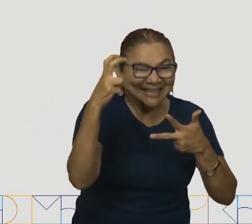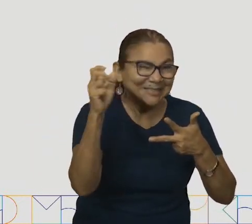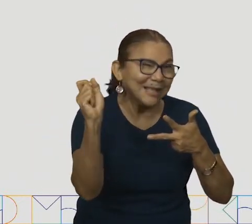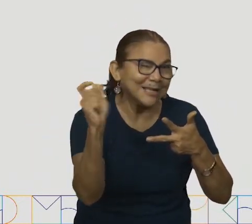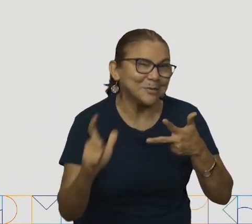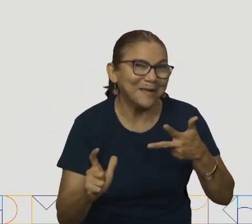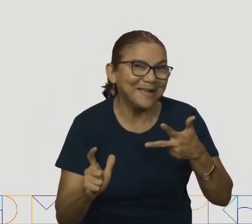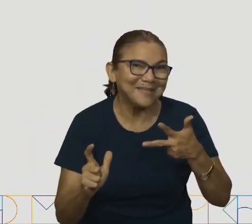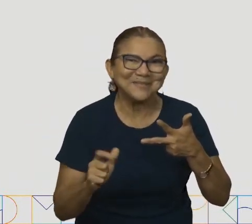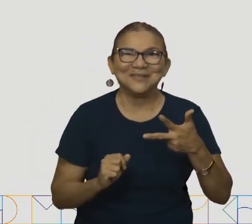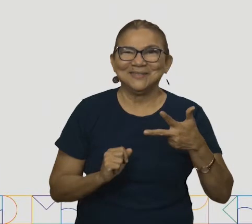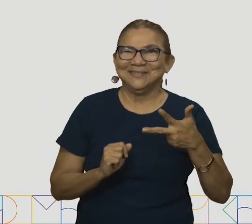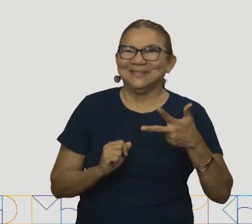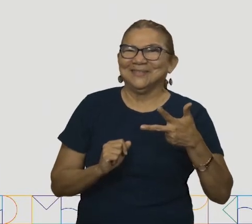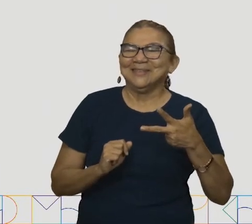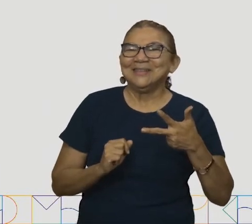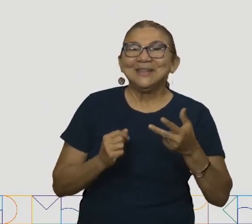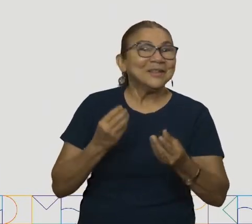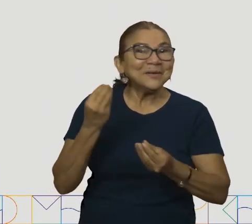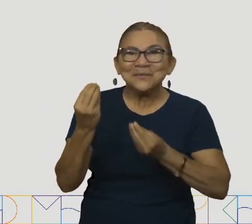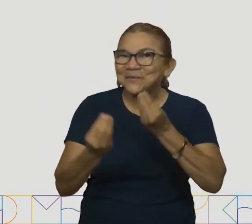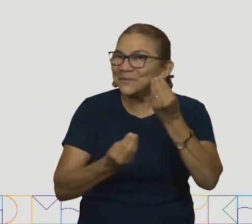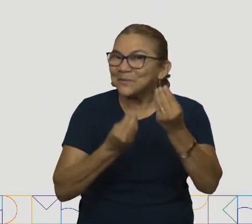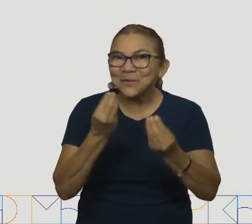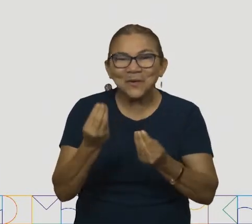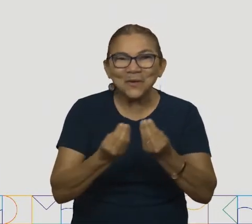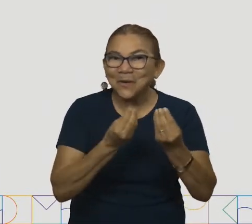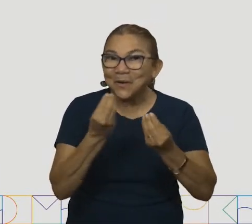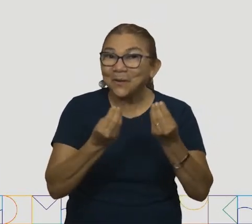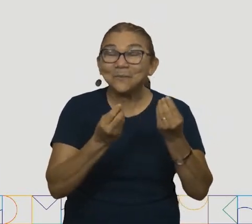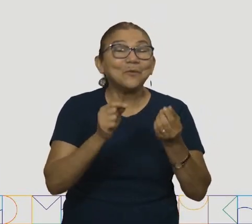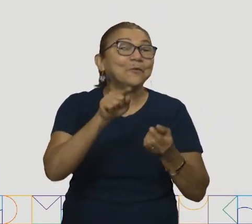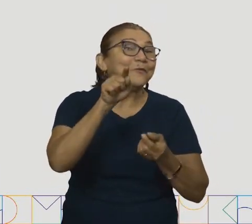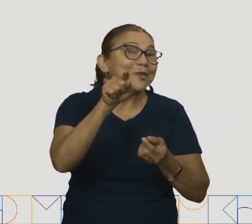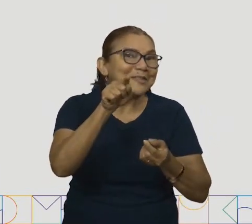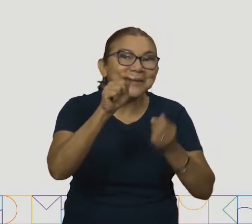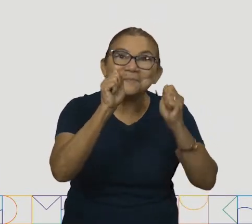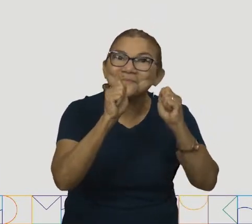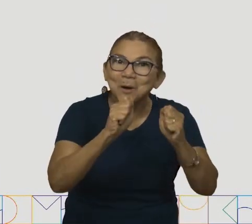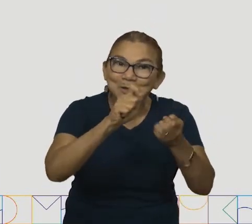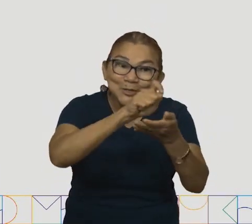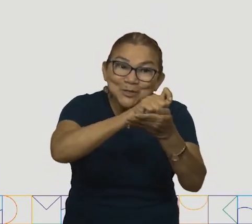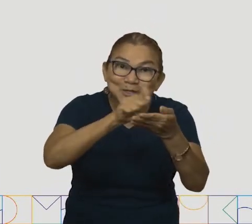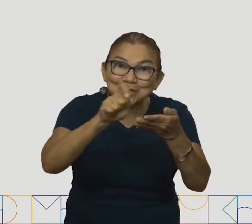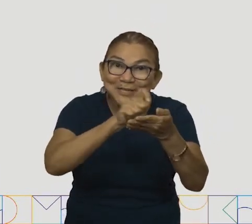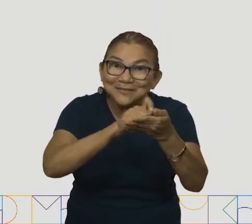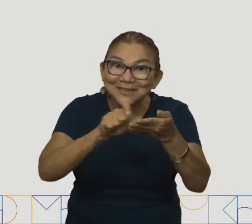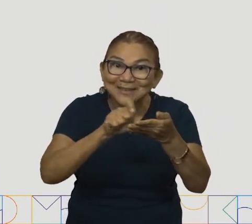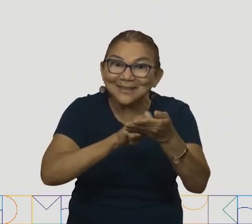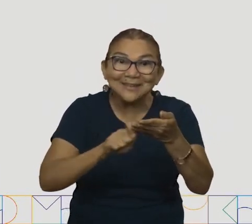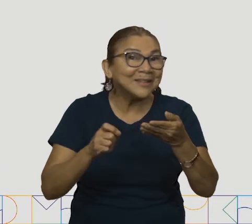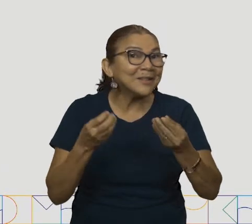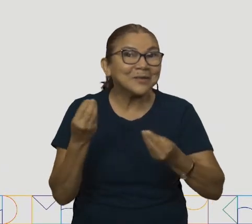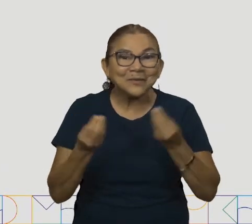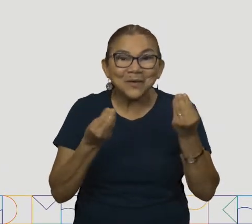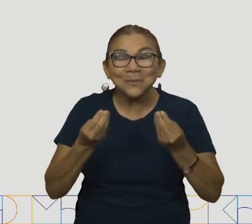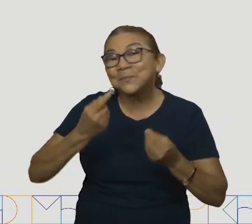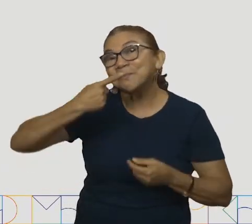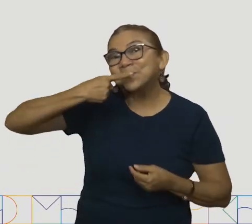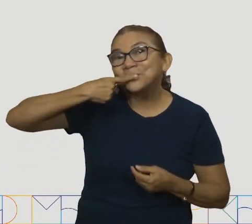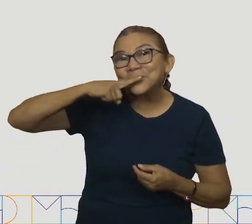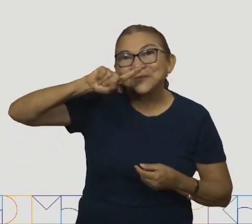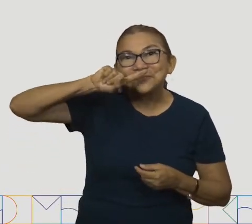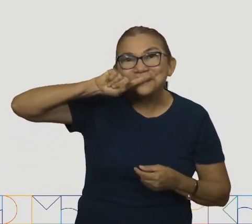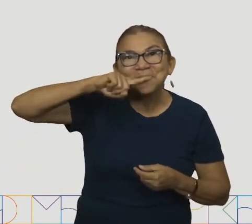a forma como os nossos ingredientes são escritos? Olha só. Como nós estamos vendo aí, o nosso picolé de